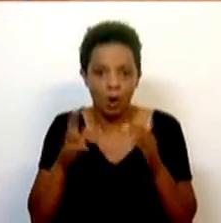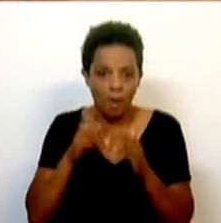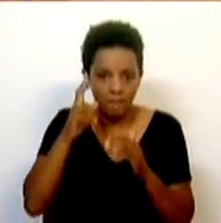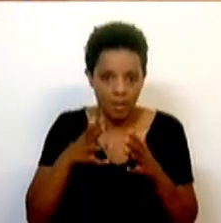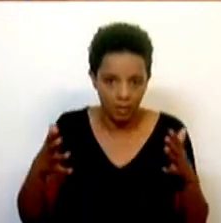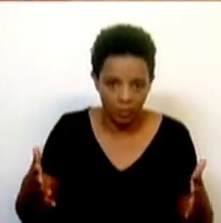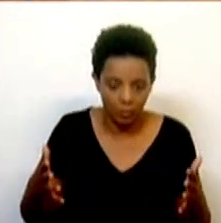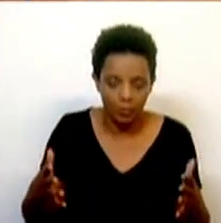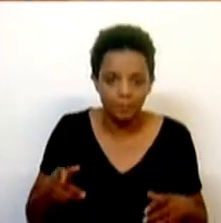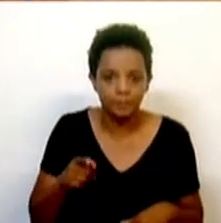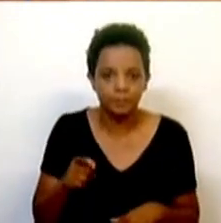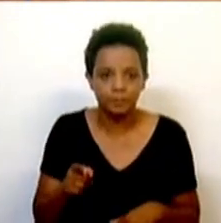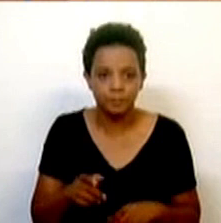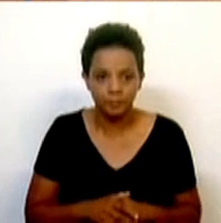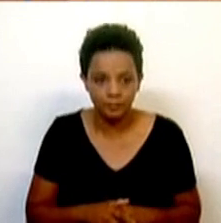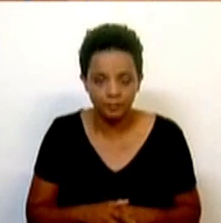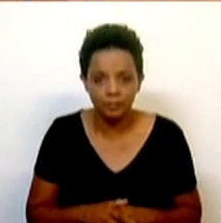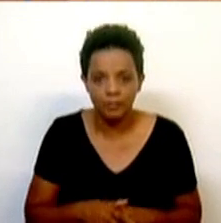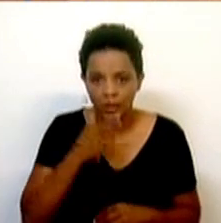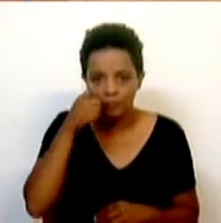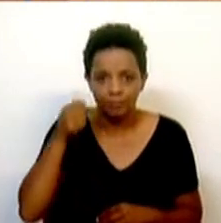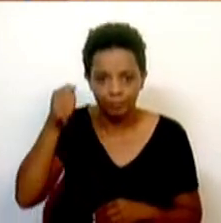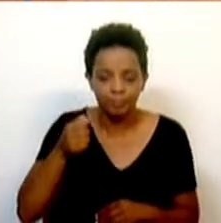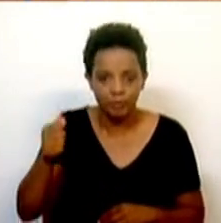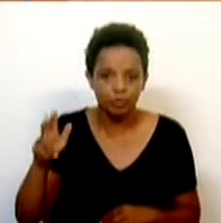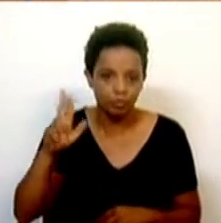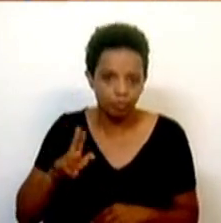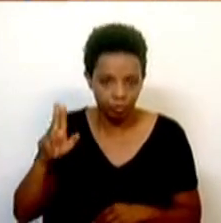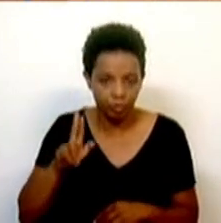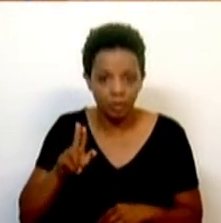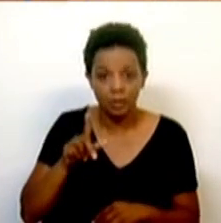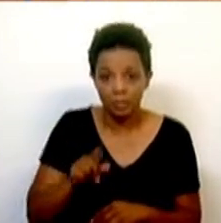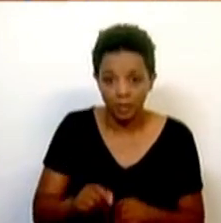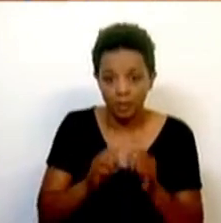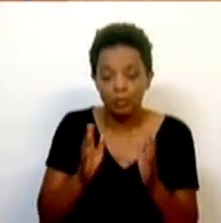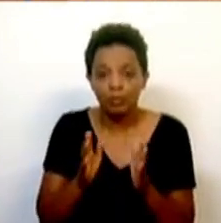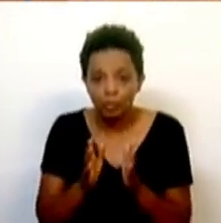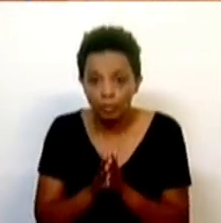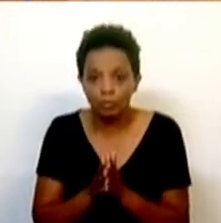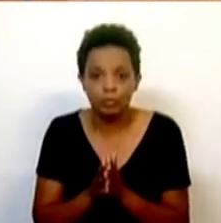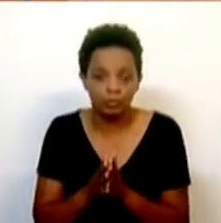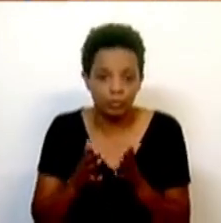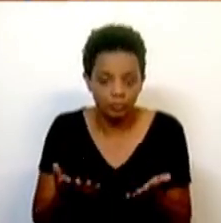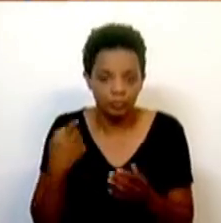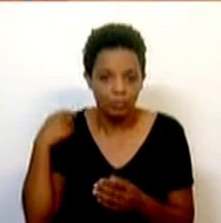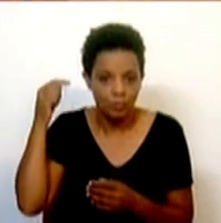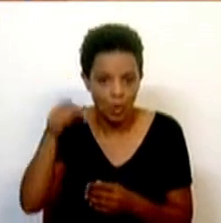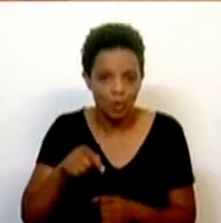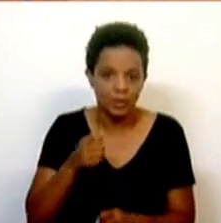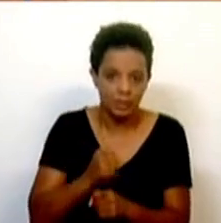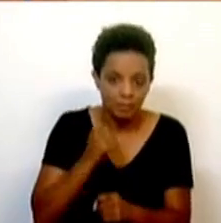não apenas os peregrinos da JMJ, mas também todos aqueles que visitam,